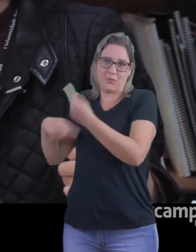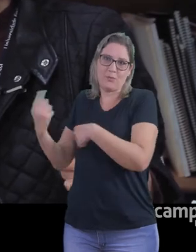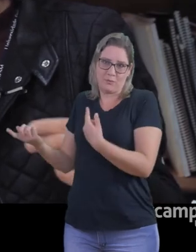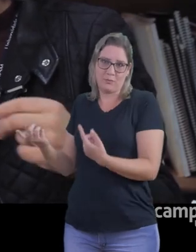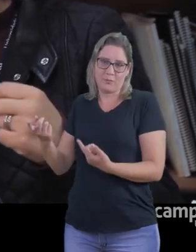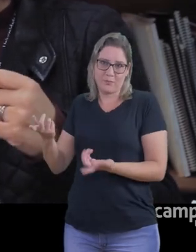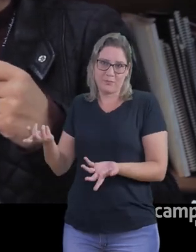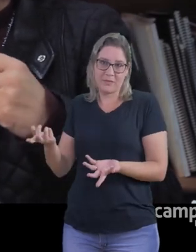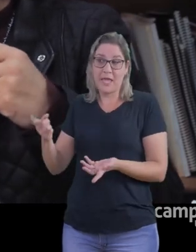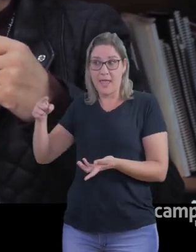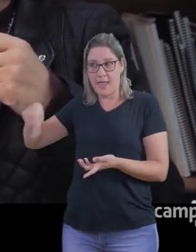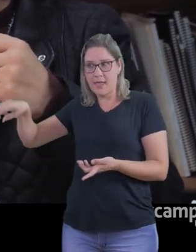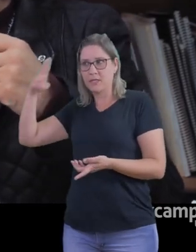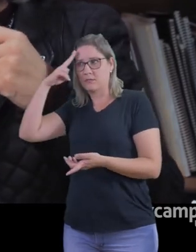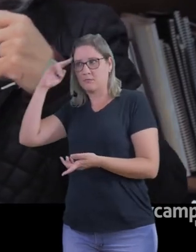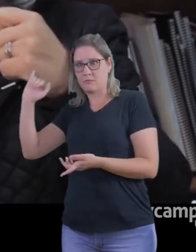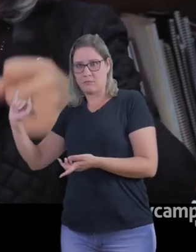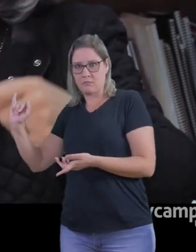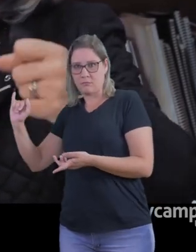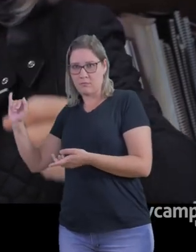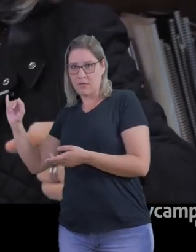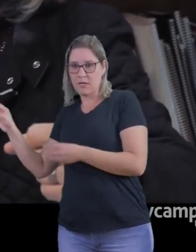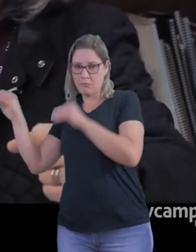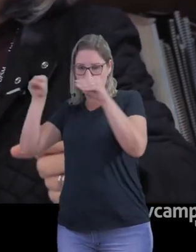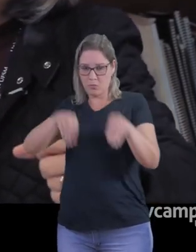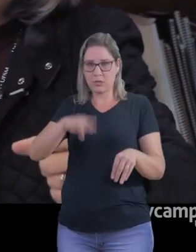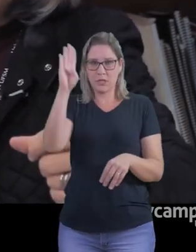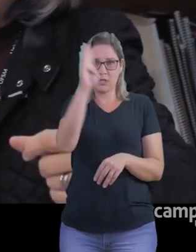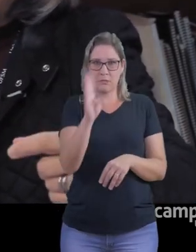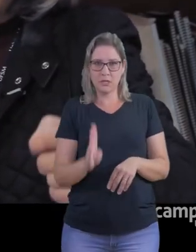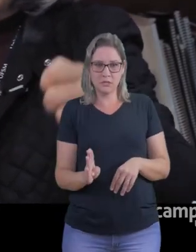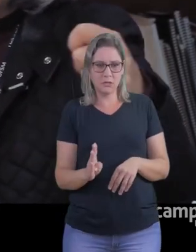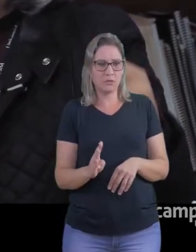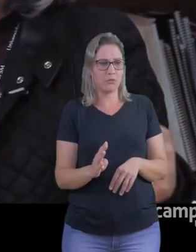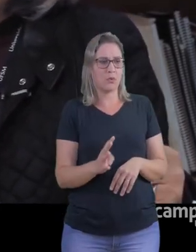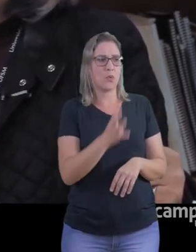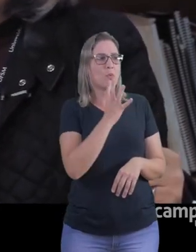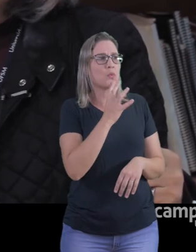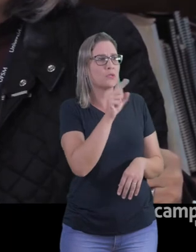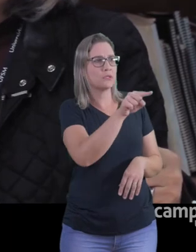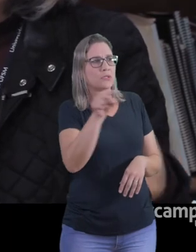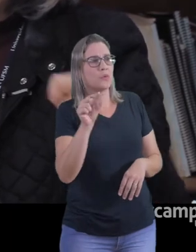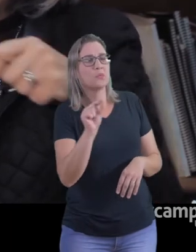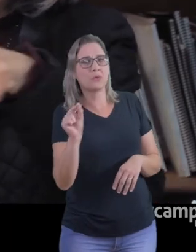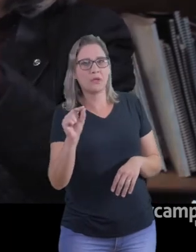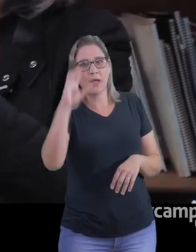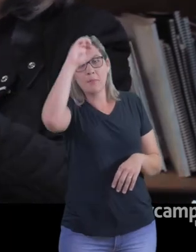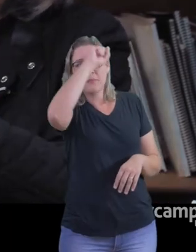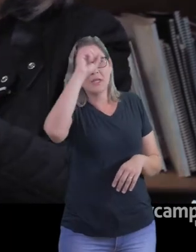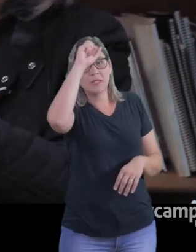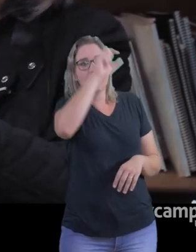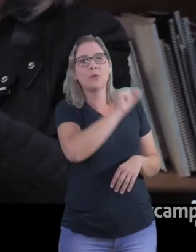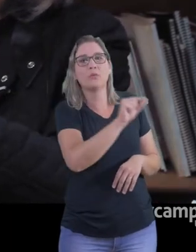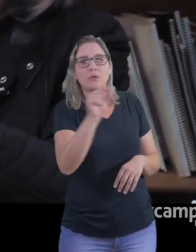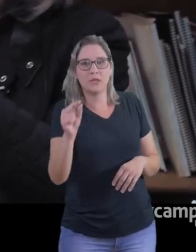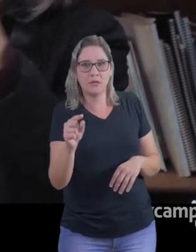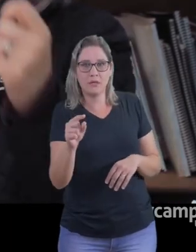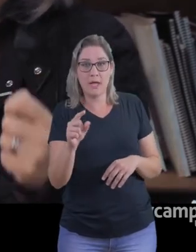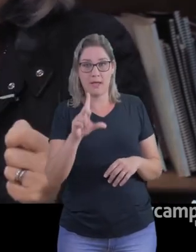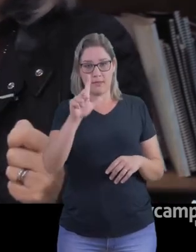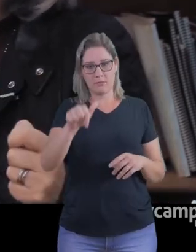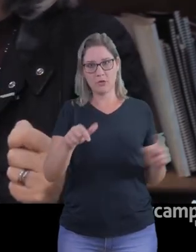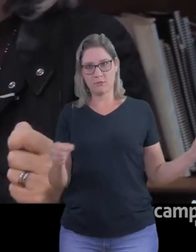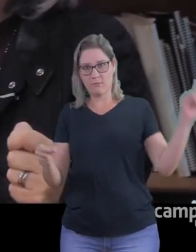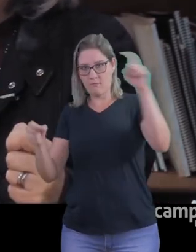desafio maior, que é, como haitianos, nós queremos saber o que o